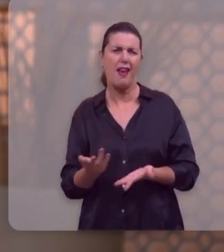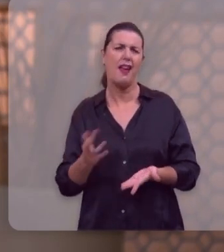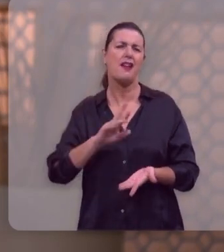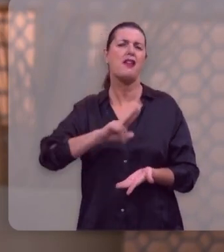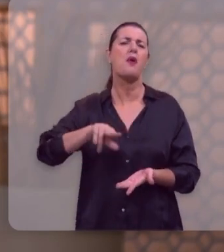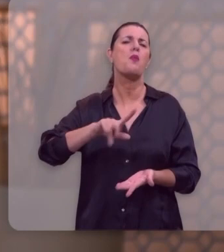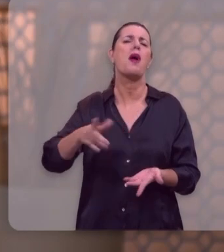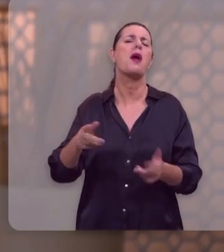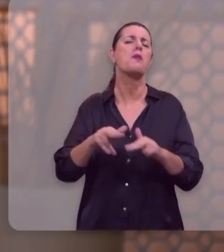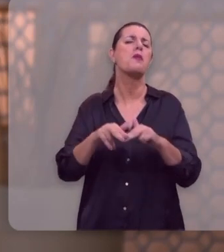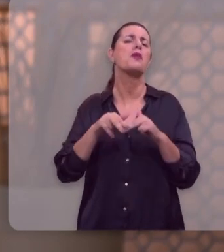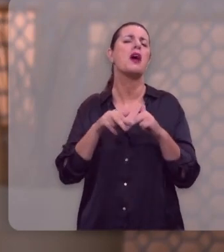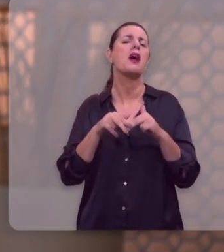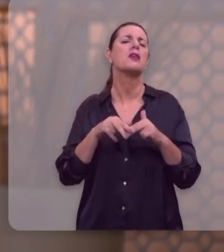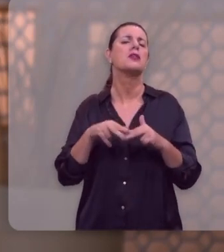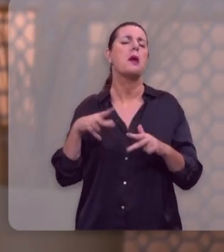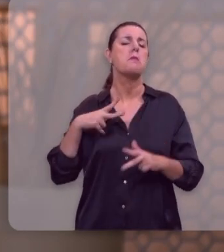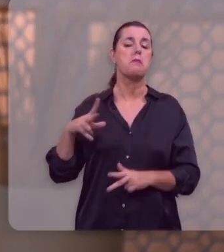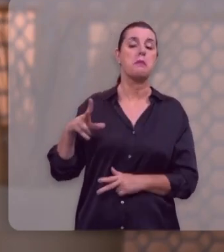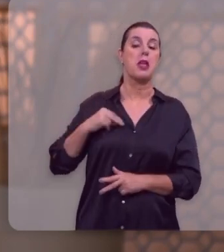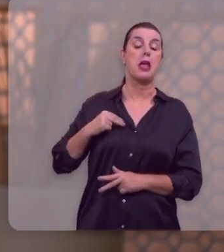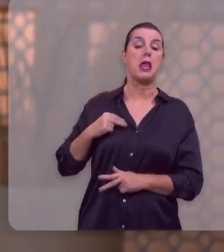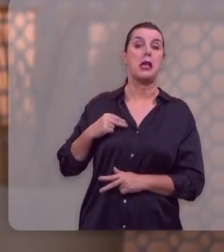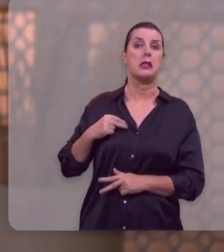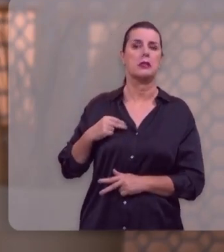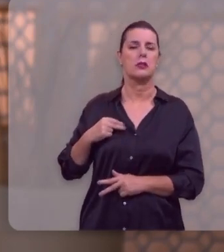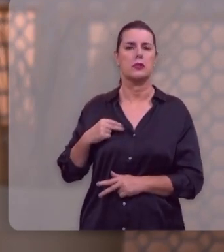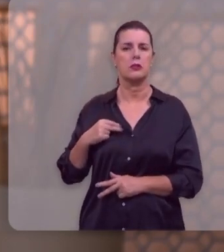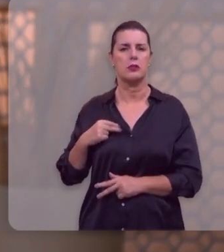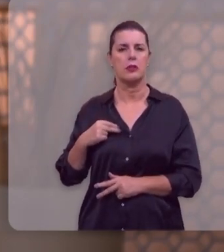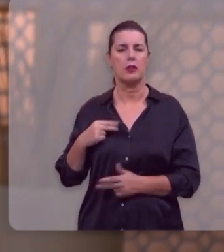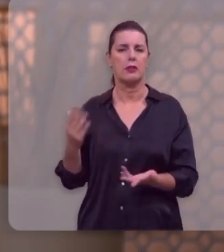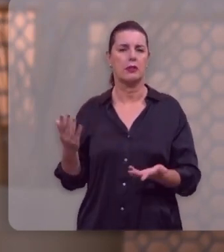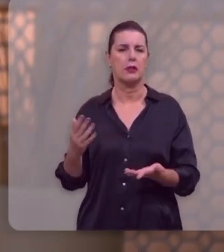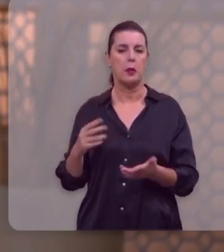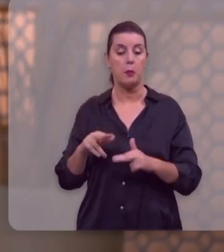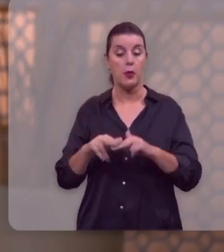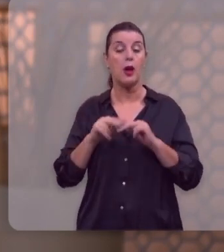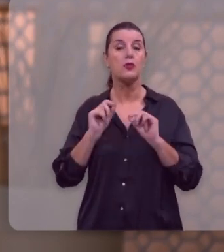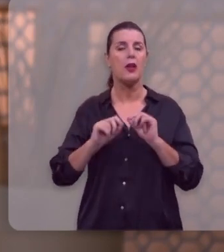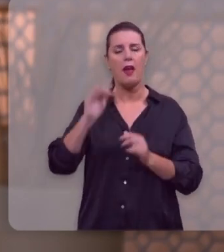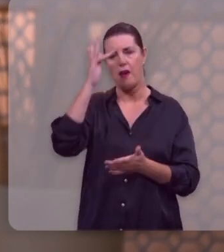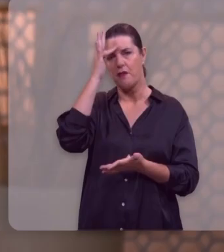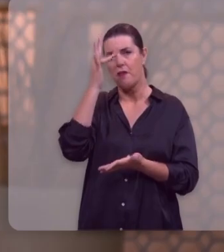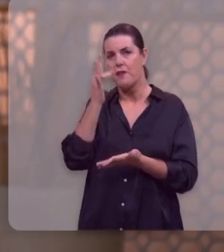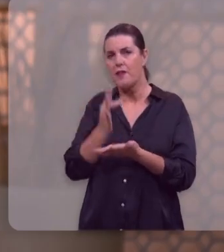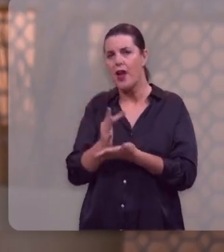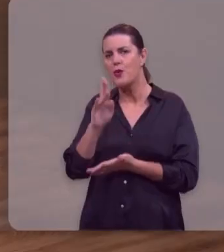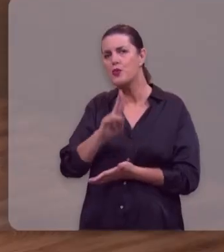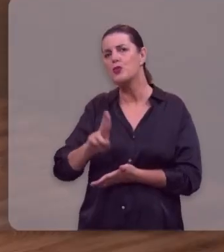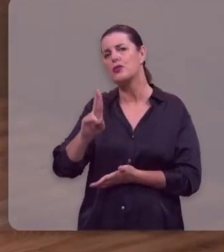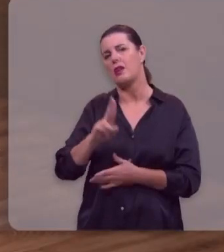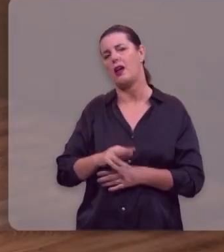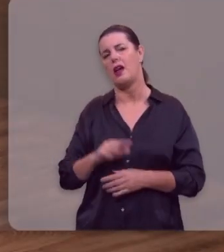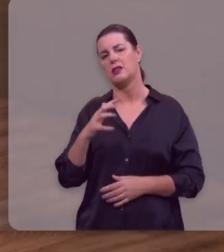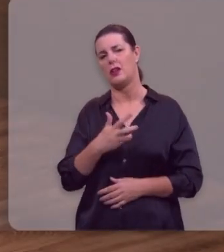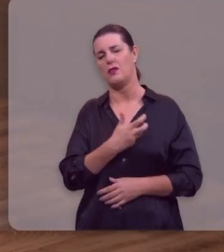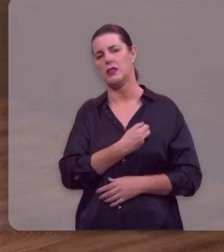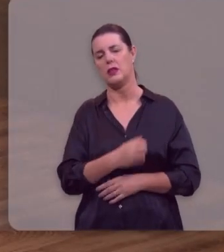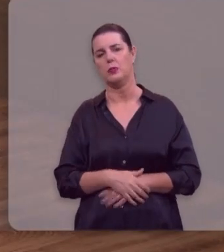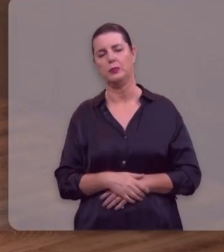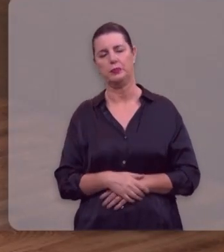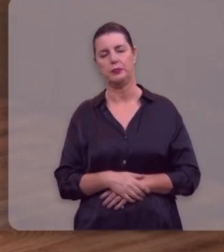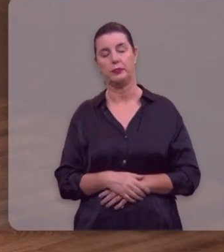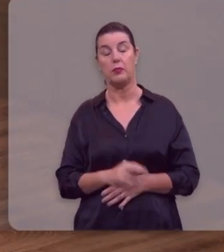meritória da salvação. A causa é a fé instrumental da salvação. Isso significa